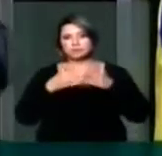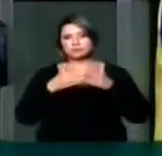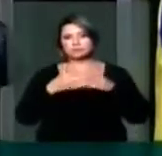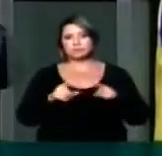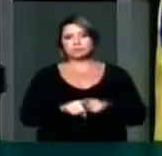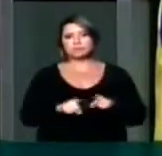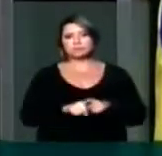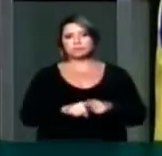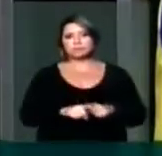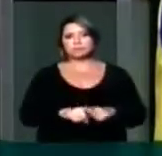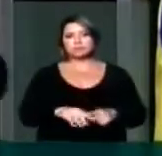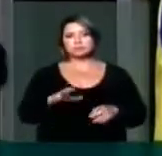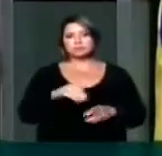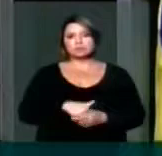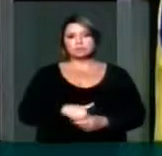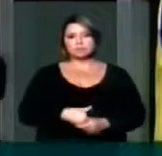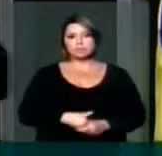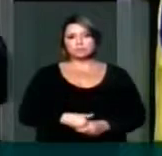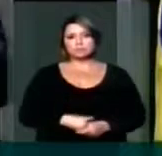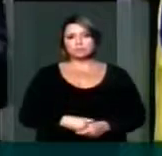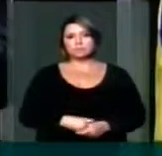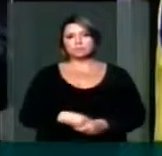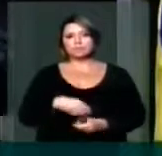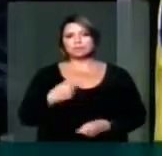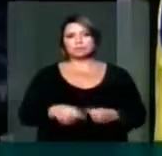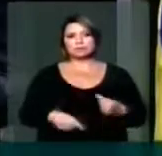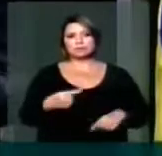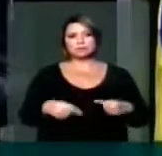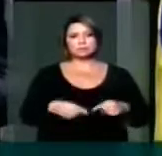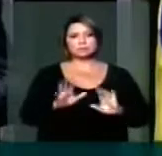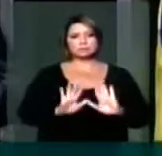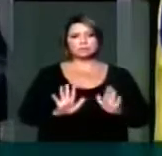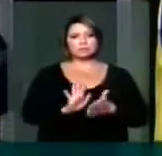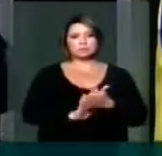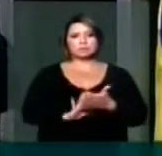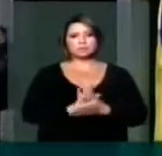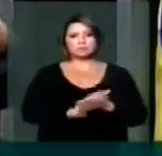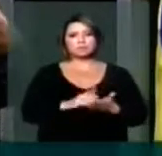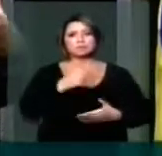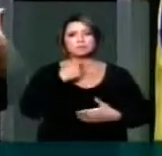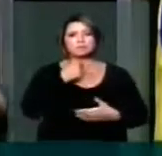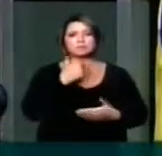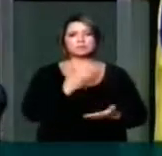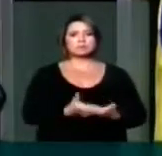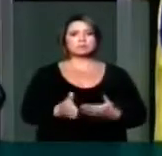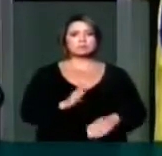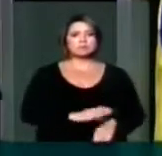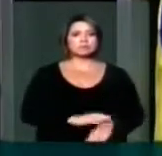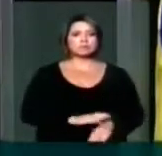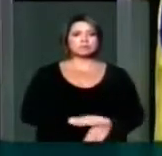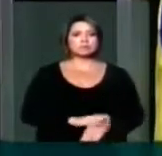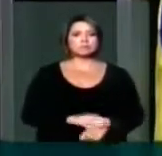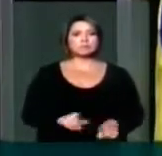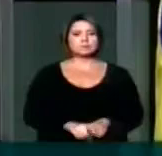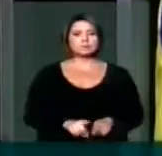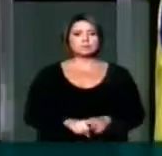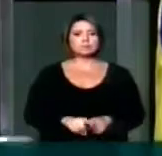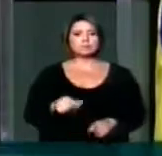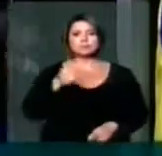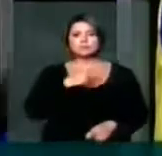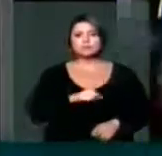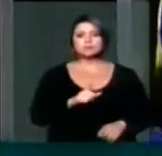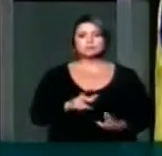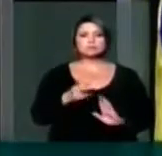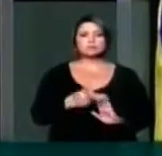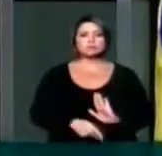para que seja votado sem nenhuma discussão maior. Não podemos perder tempo, podemos não estar